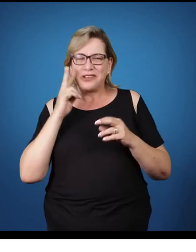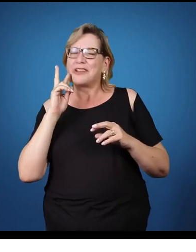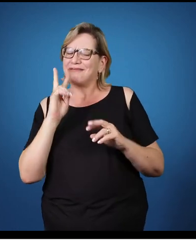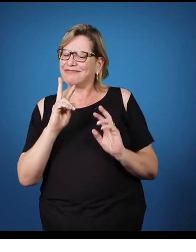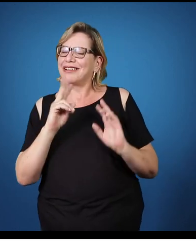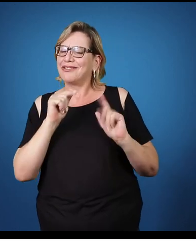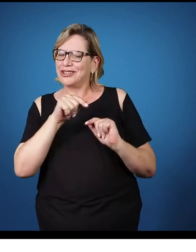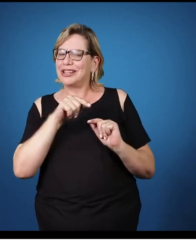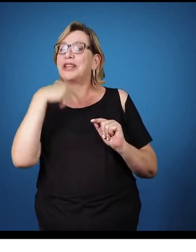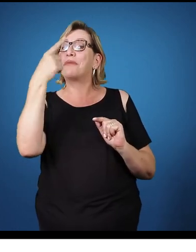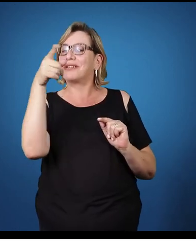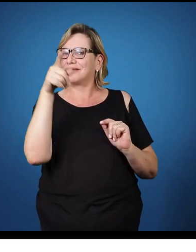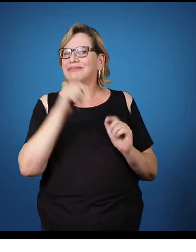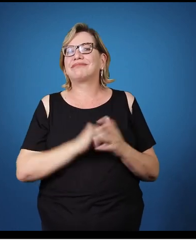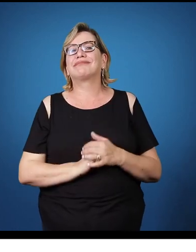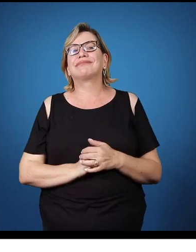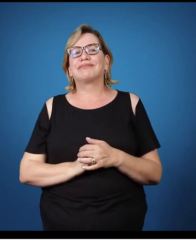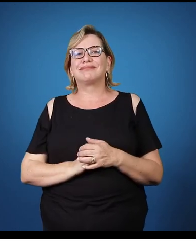ver. Você é a próxima.